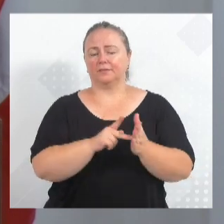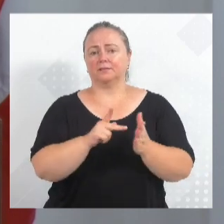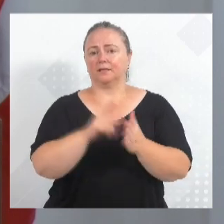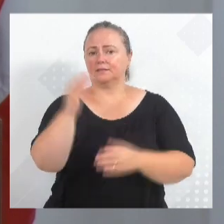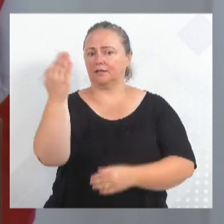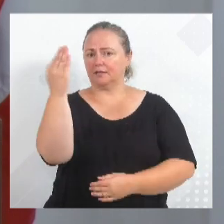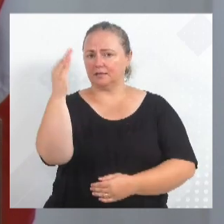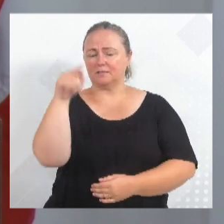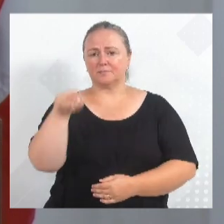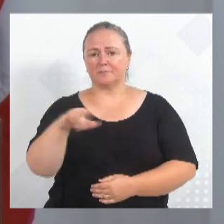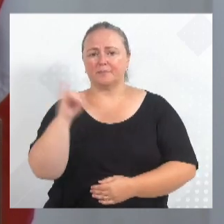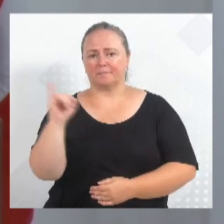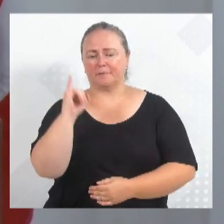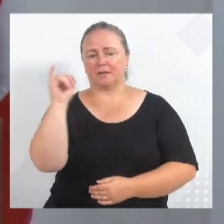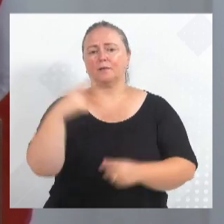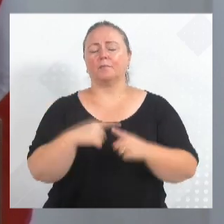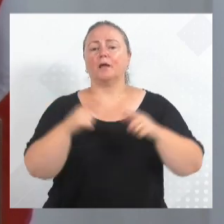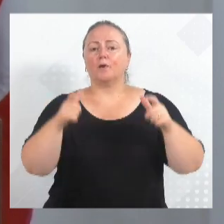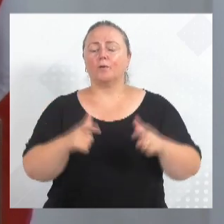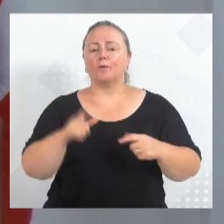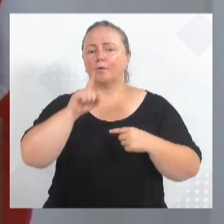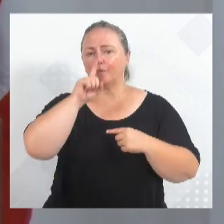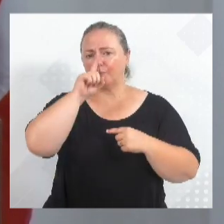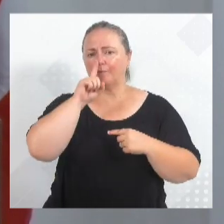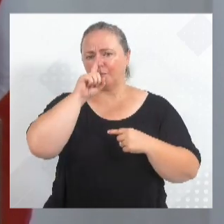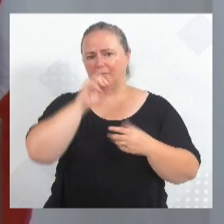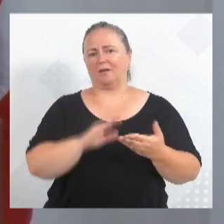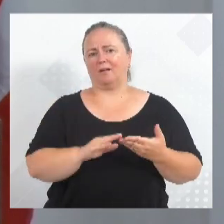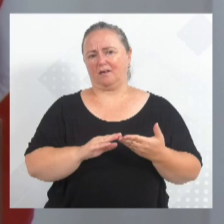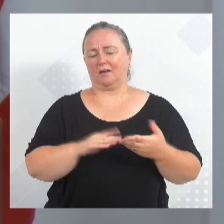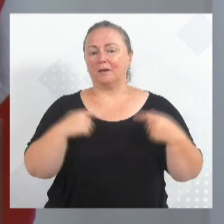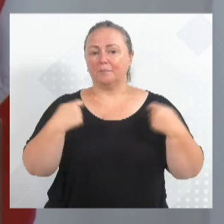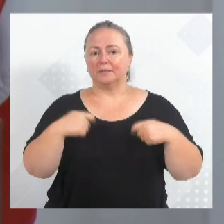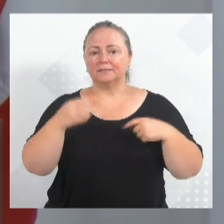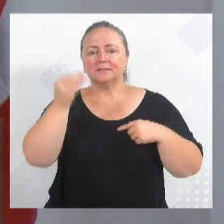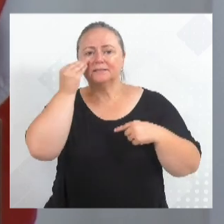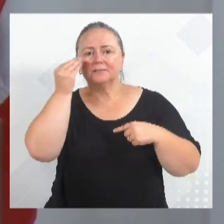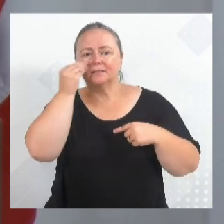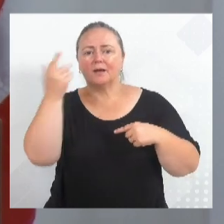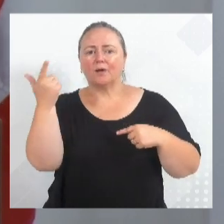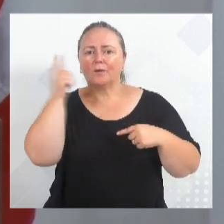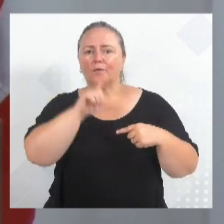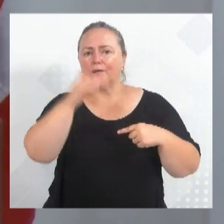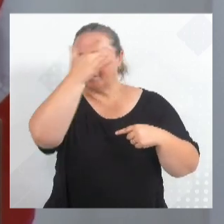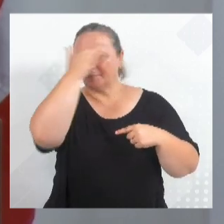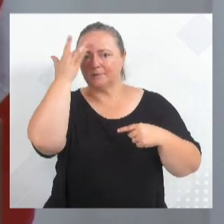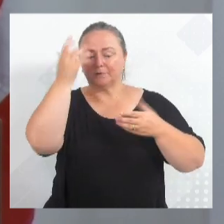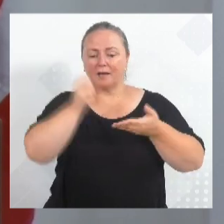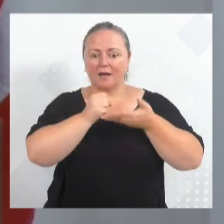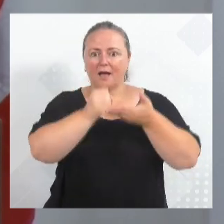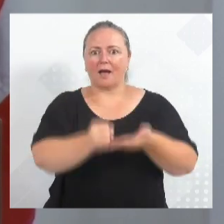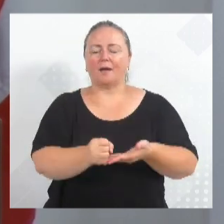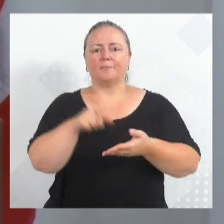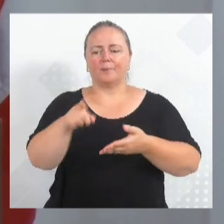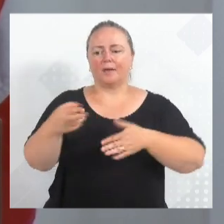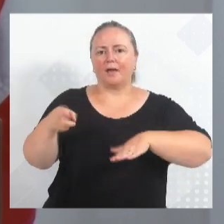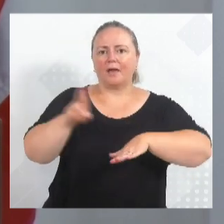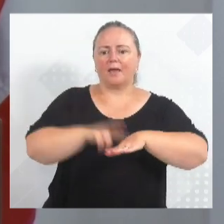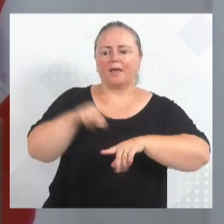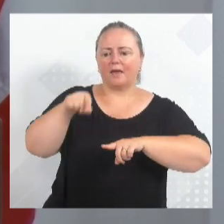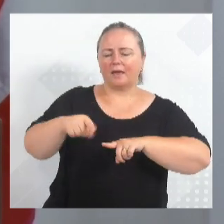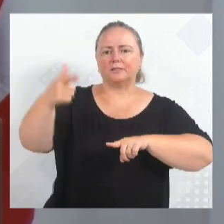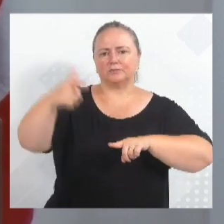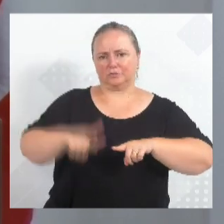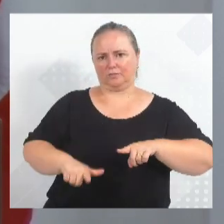um novo encaminhamento, de repente a gente tentar conseguir, com outras pessoas que possam apoiar essa reposição desse espelho que tem em